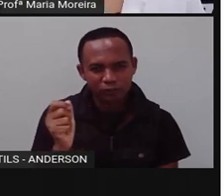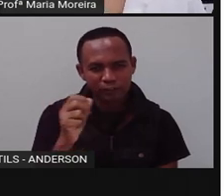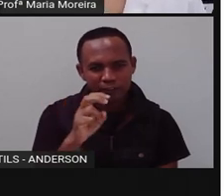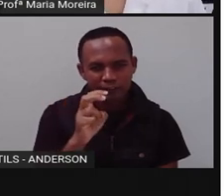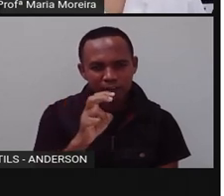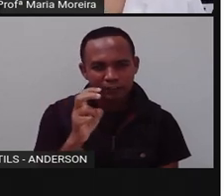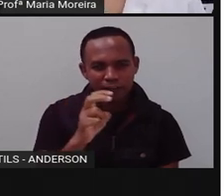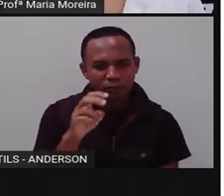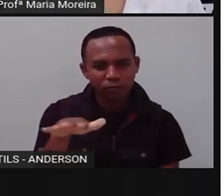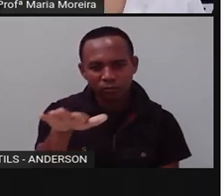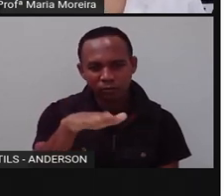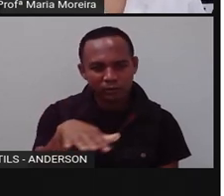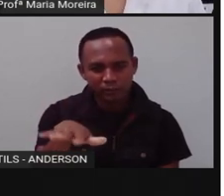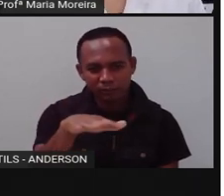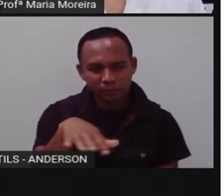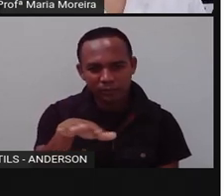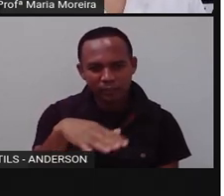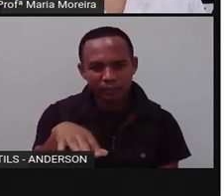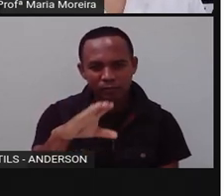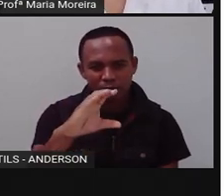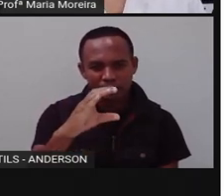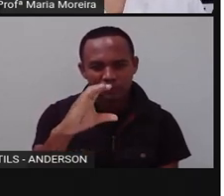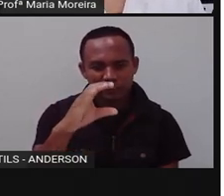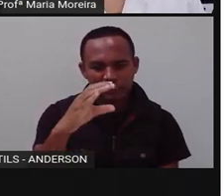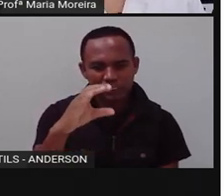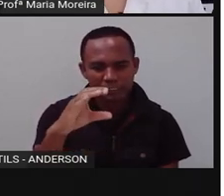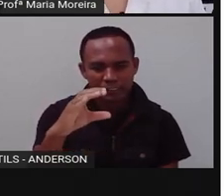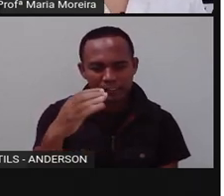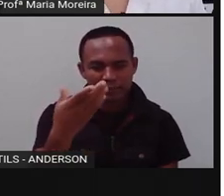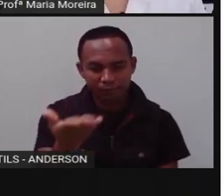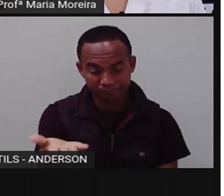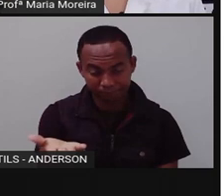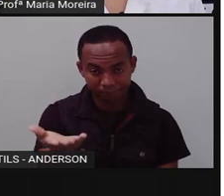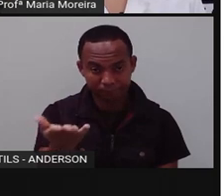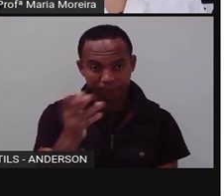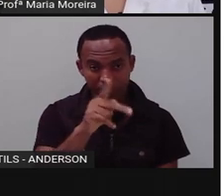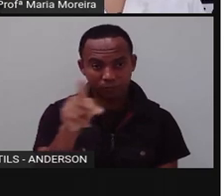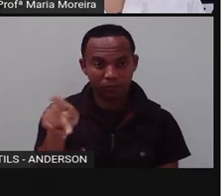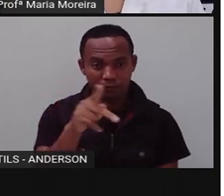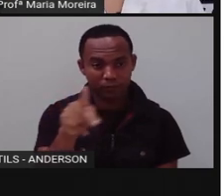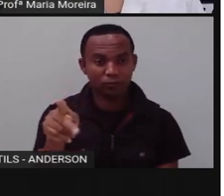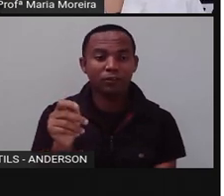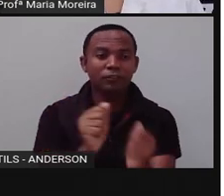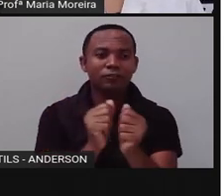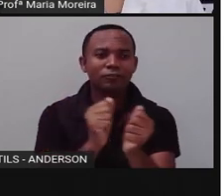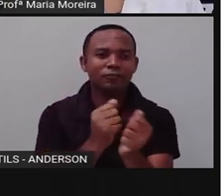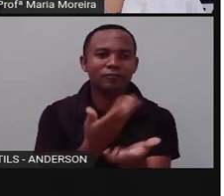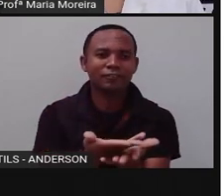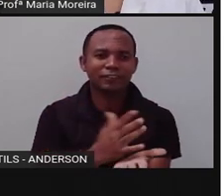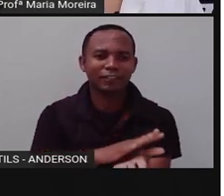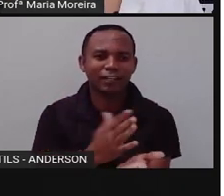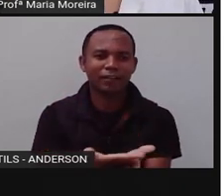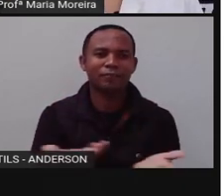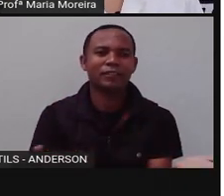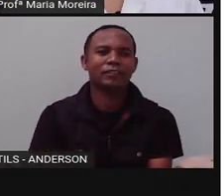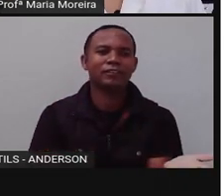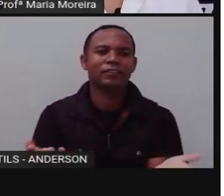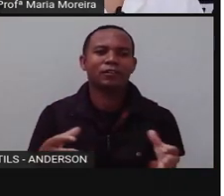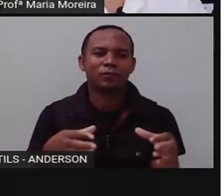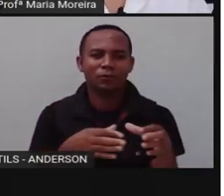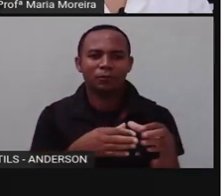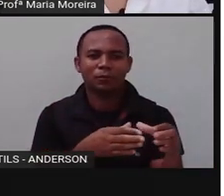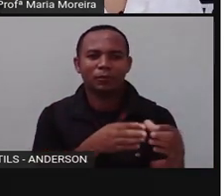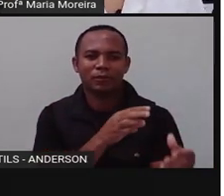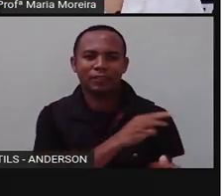Área de conhecimento interdisciplinar, ciências humanas. Pro Maria e Anderson aqui com vocês, terceiro ano,